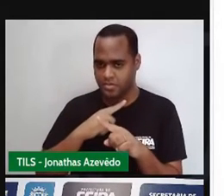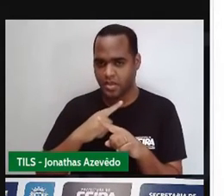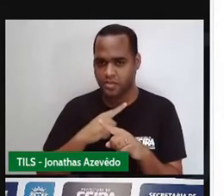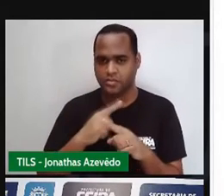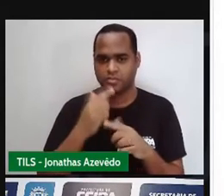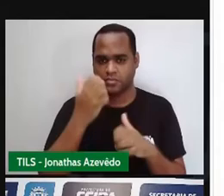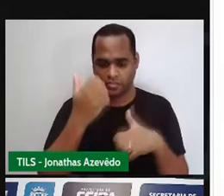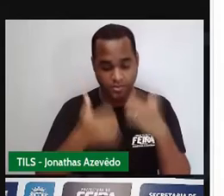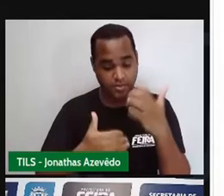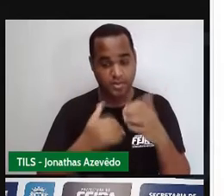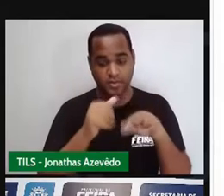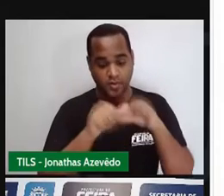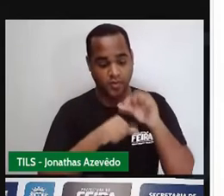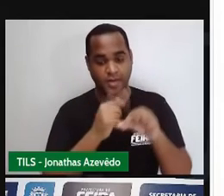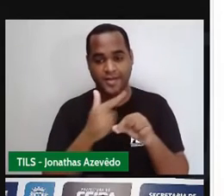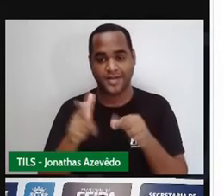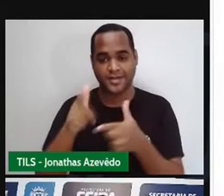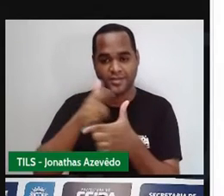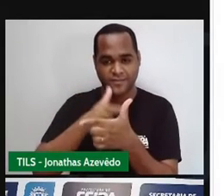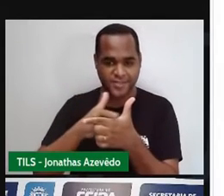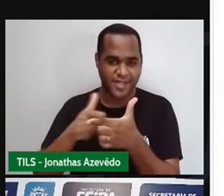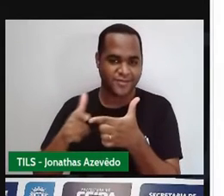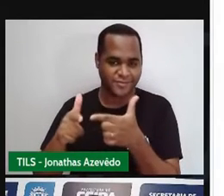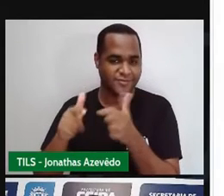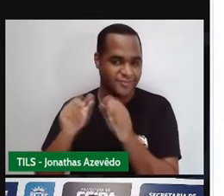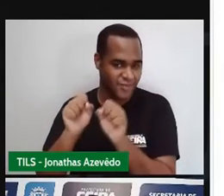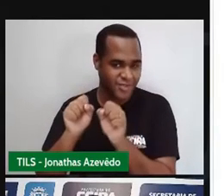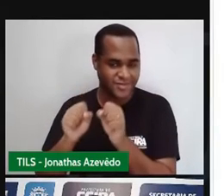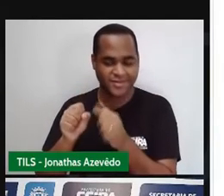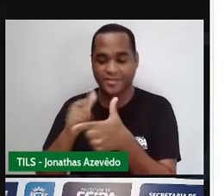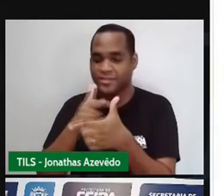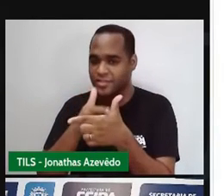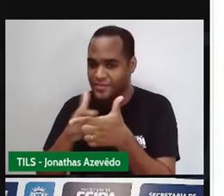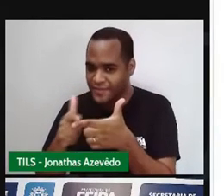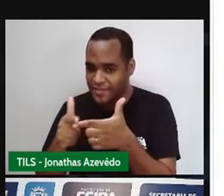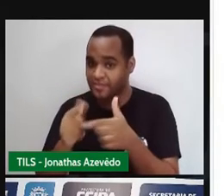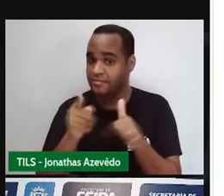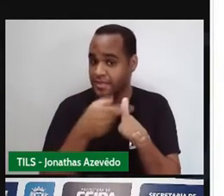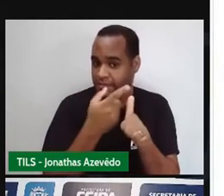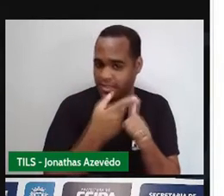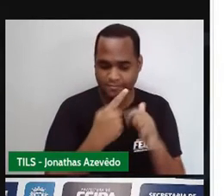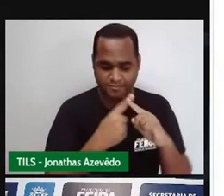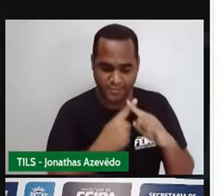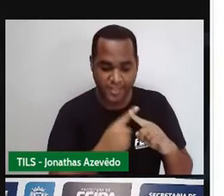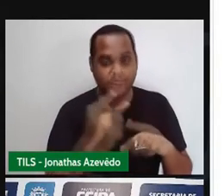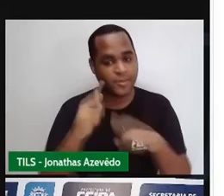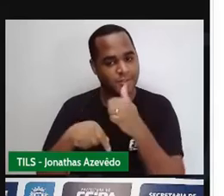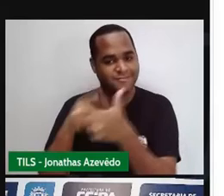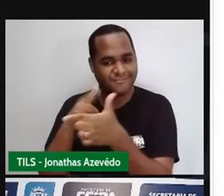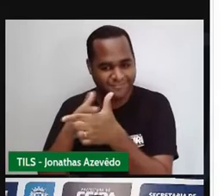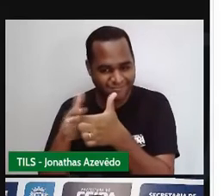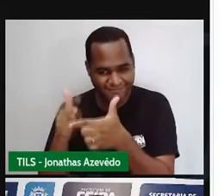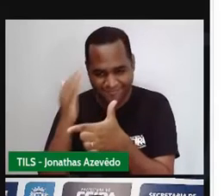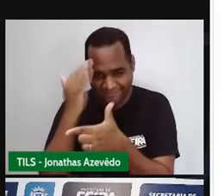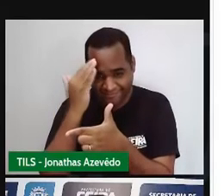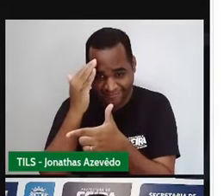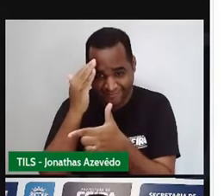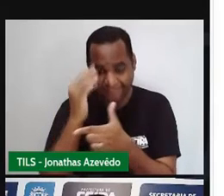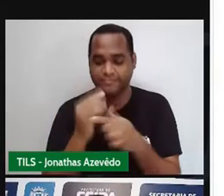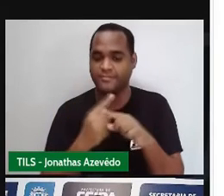depois dessa multiplicação você vai calcular a metade. Pra calcular a metade você vai dividir por dois.